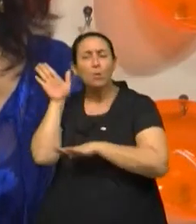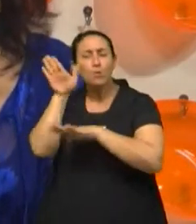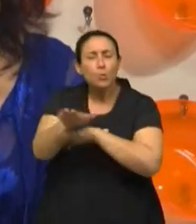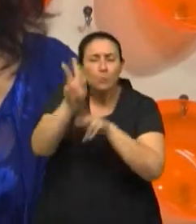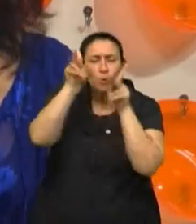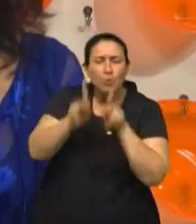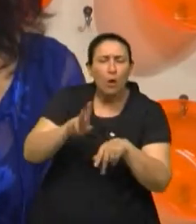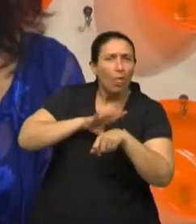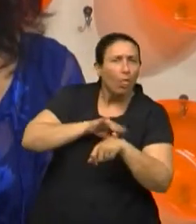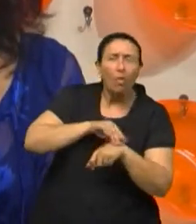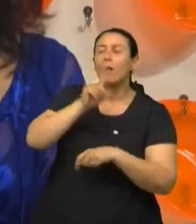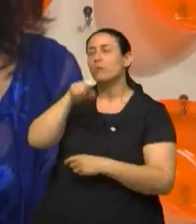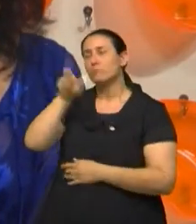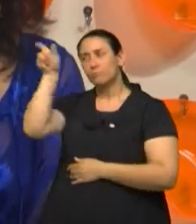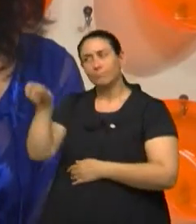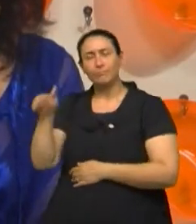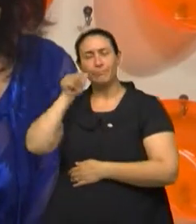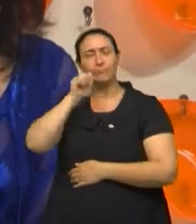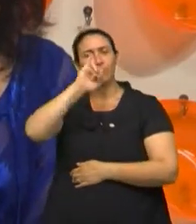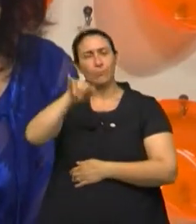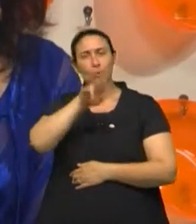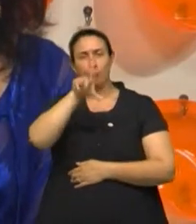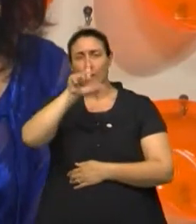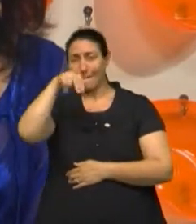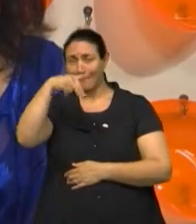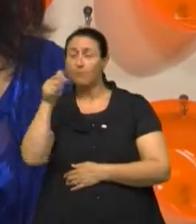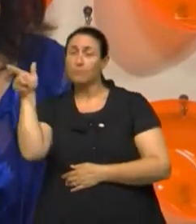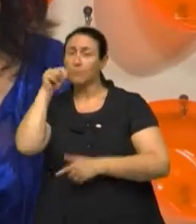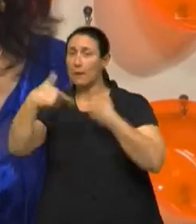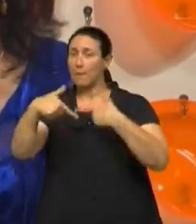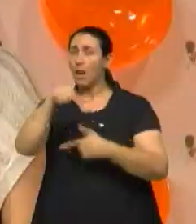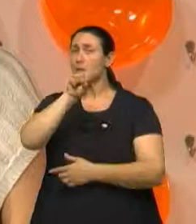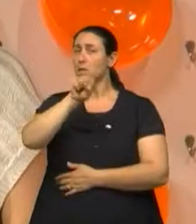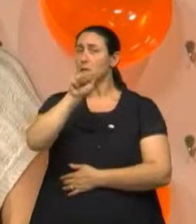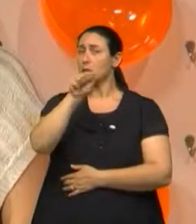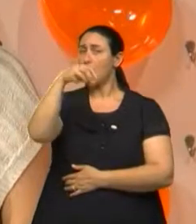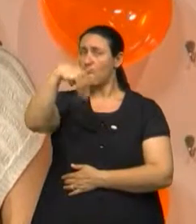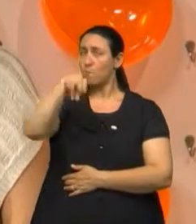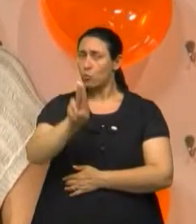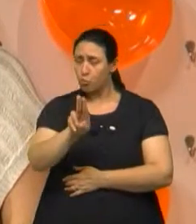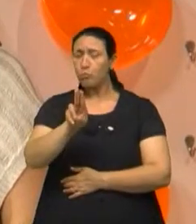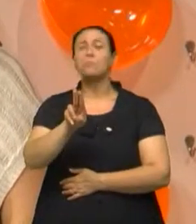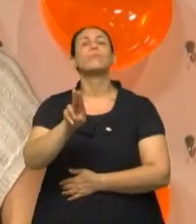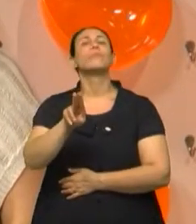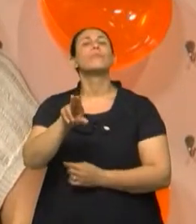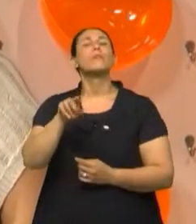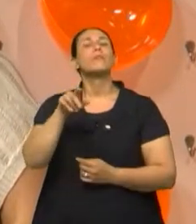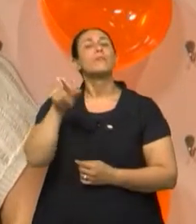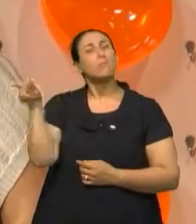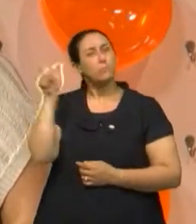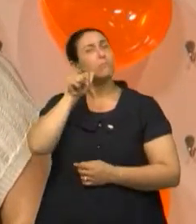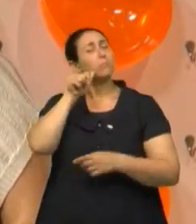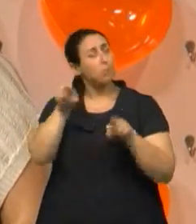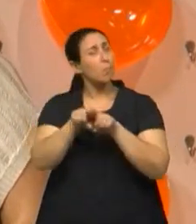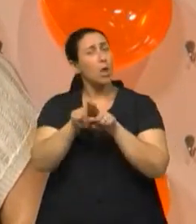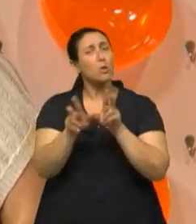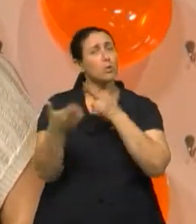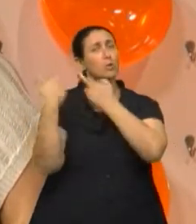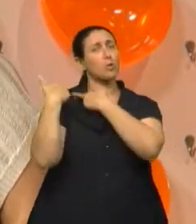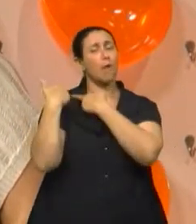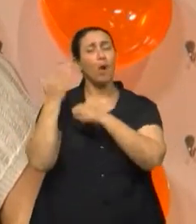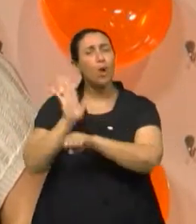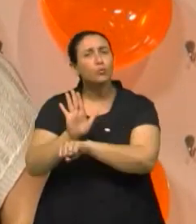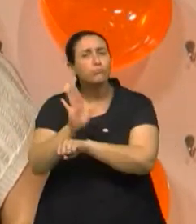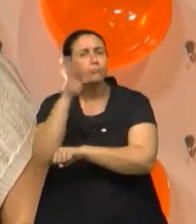plantonista do SAMU, Serviço de Atendimento Móvel de Urgência de Porto Alegre, doutora Juliana Cardoso Fernandes, também responsável pela